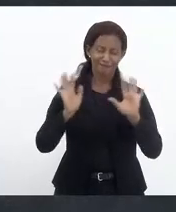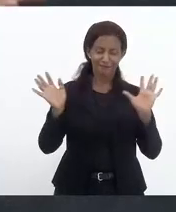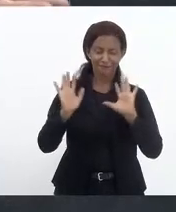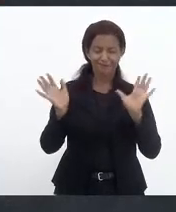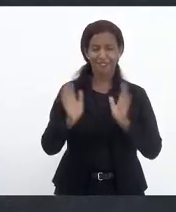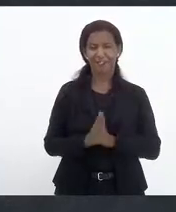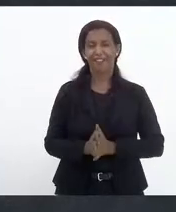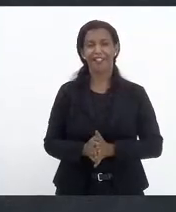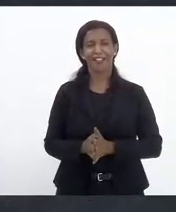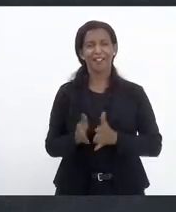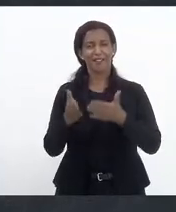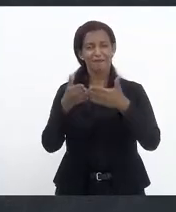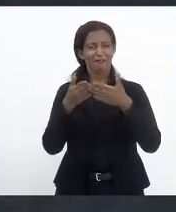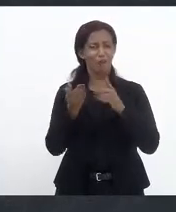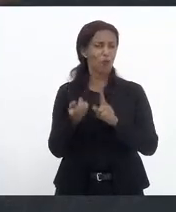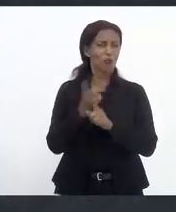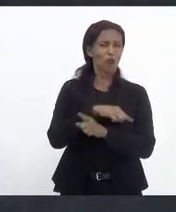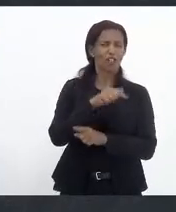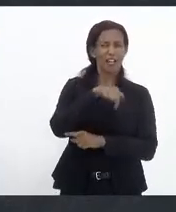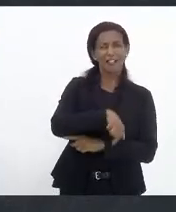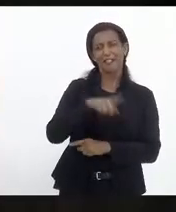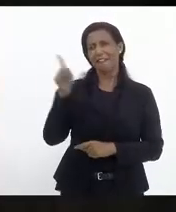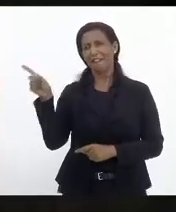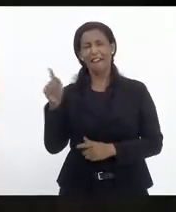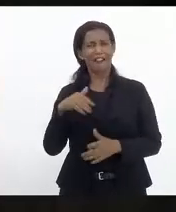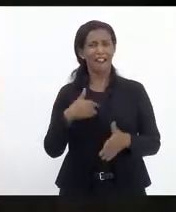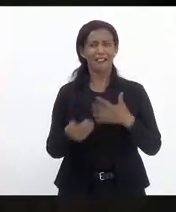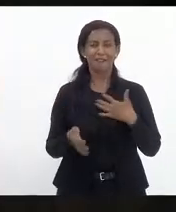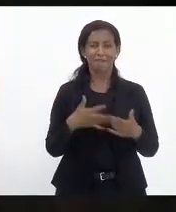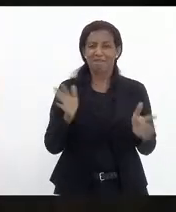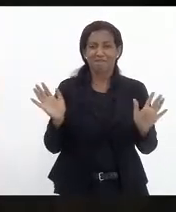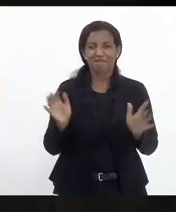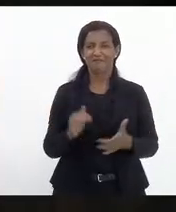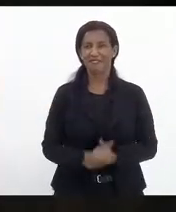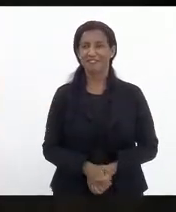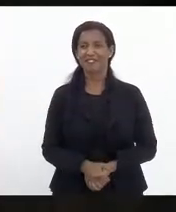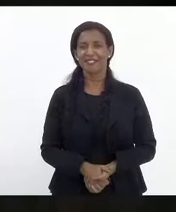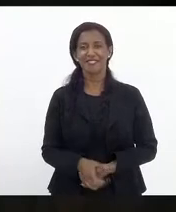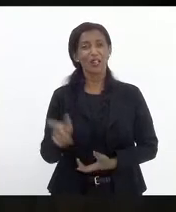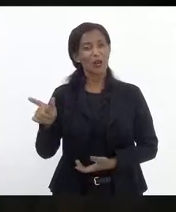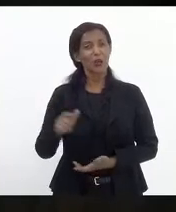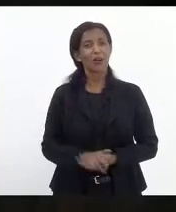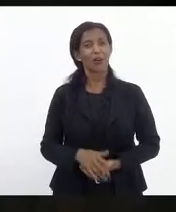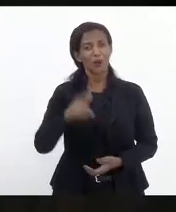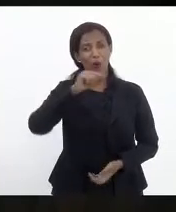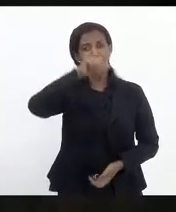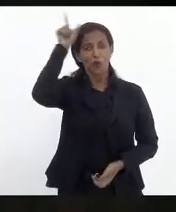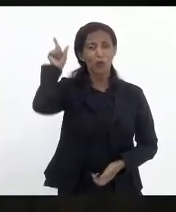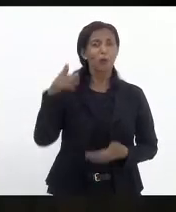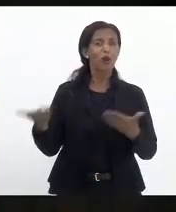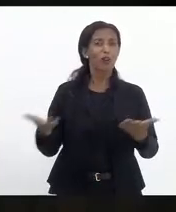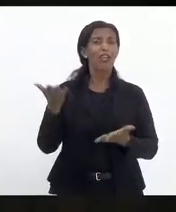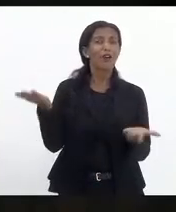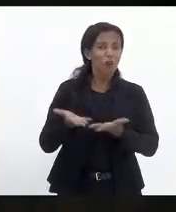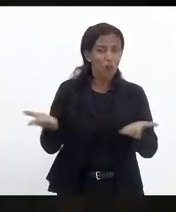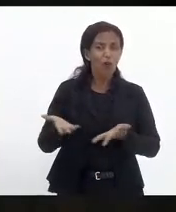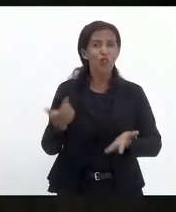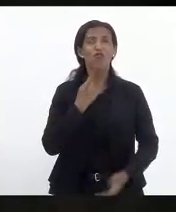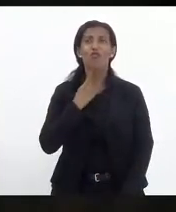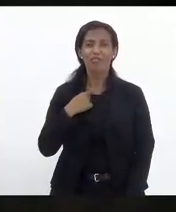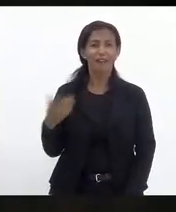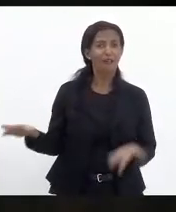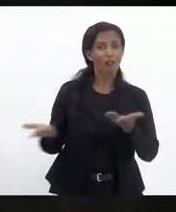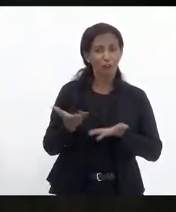Divergir aqui na comissão não tem problema Boa A senhora Luiz Paulo quer fazer hoje não conseguiu fazer mas